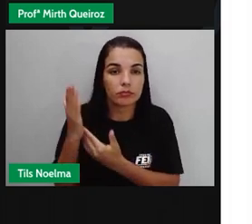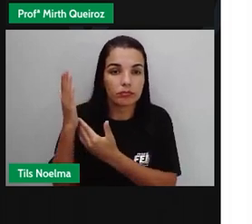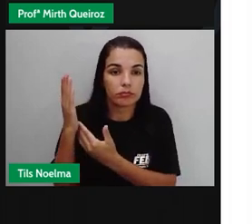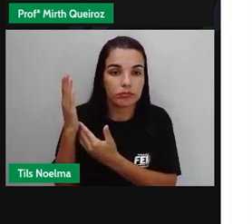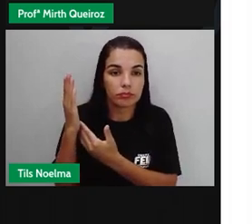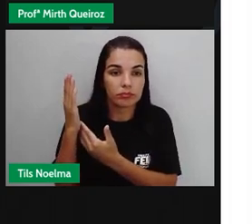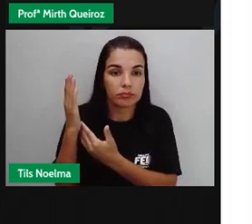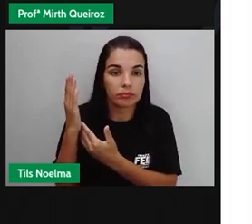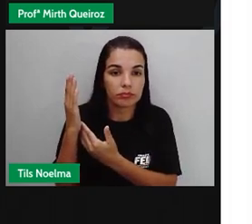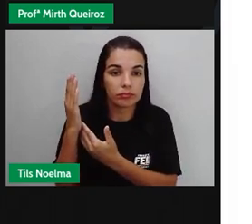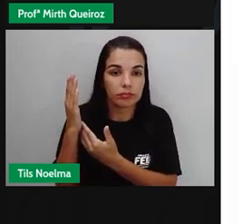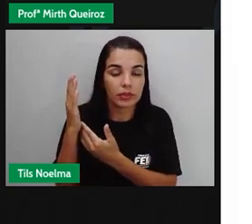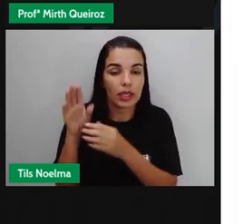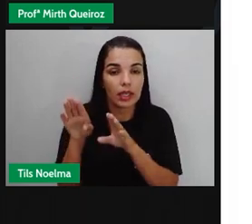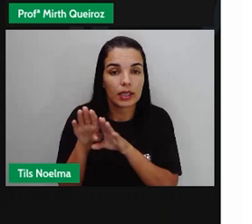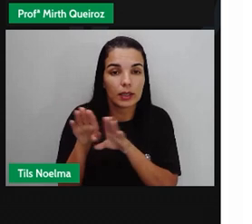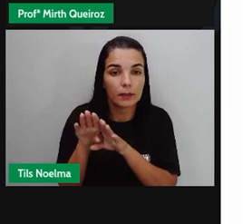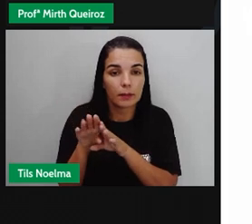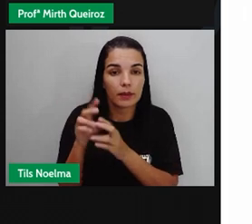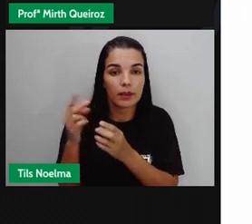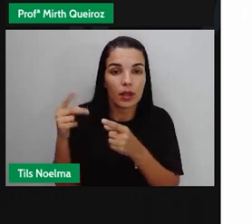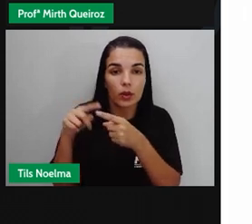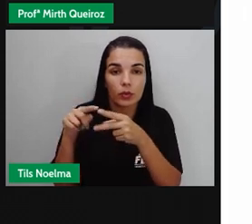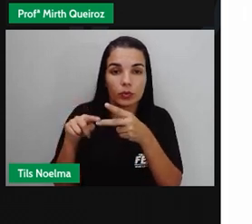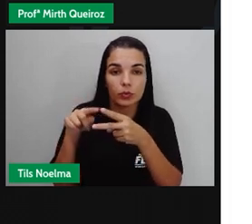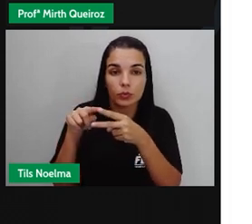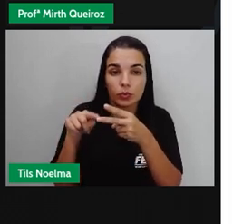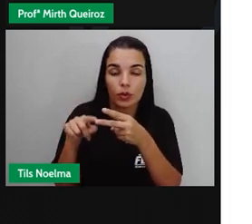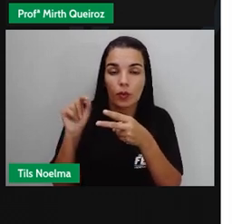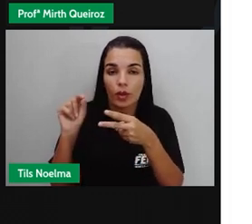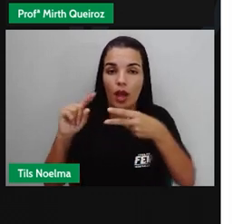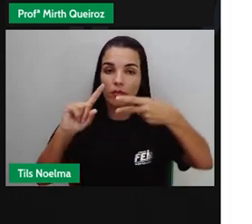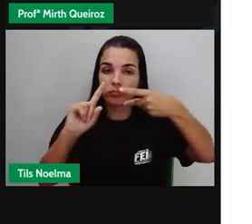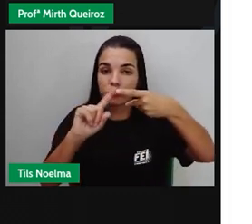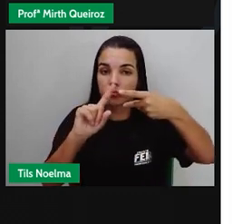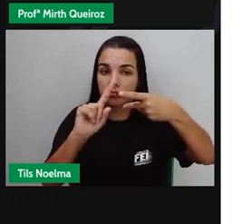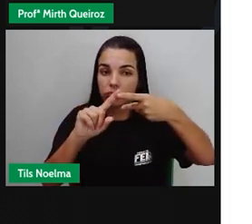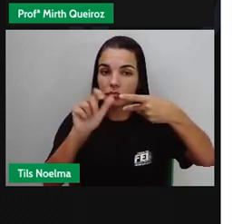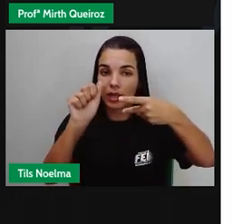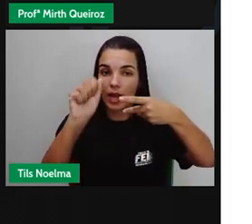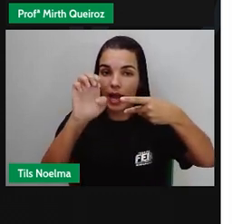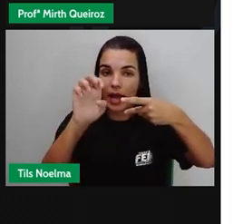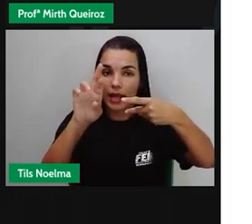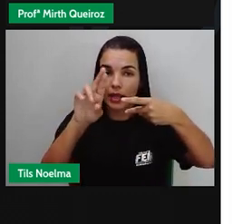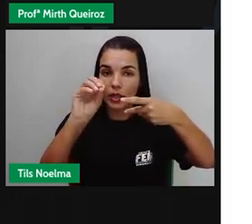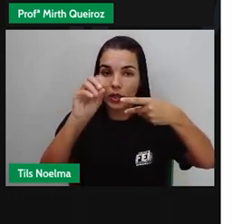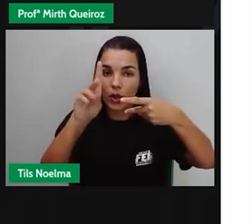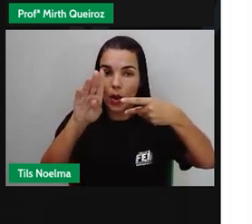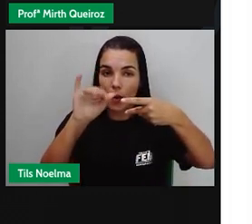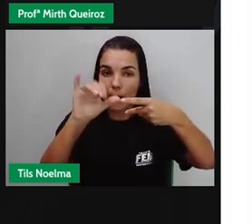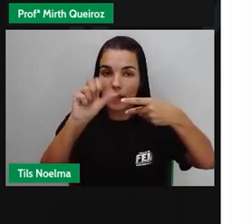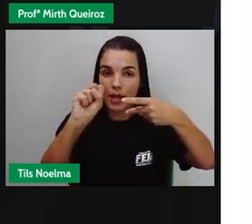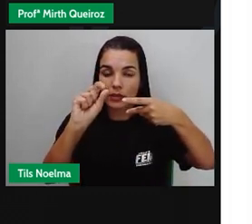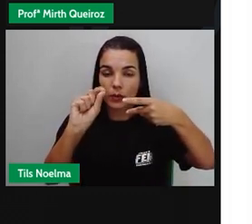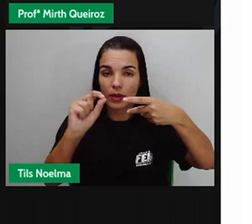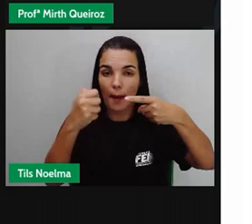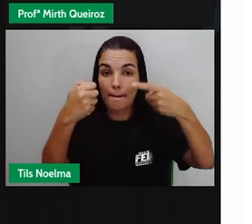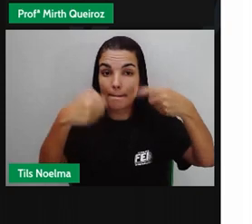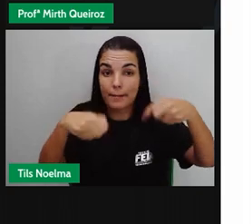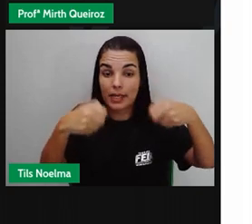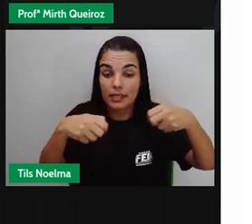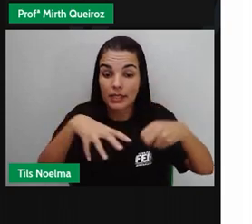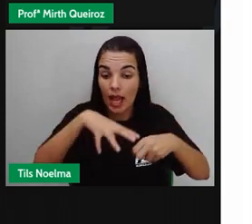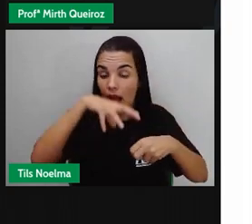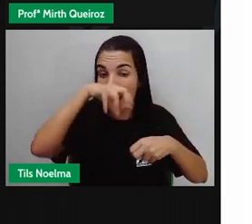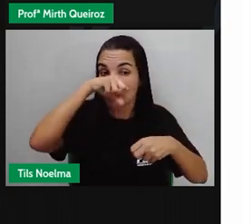aeróbias ou anaeróbias. As bactérias aeróbias são aquelas que precisam